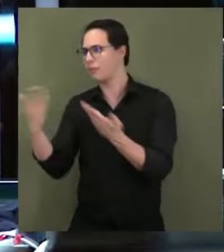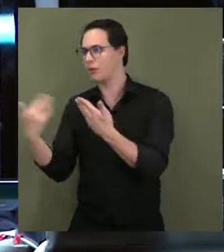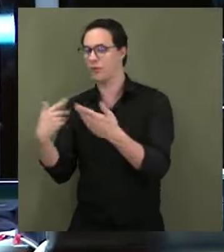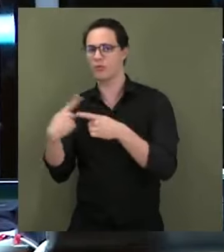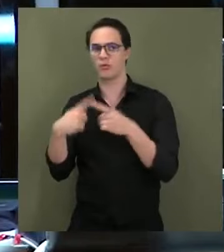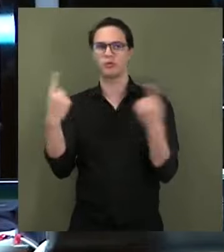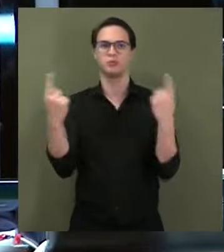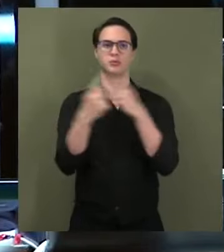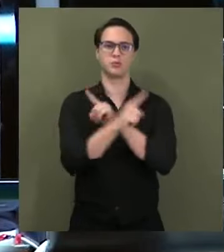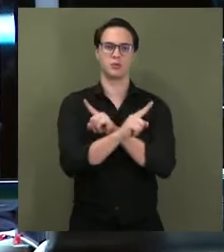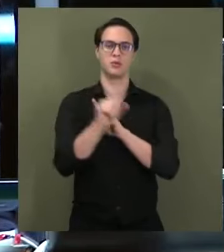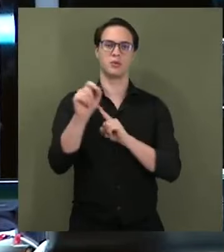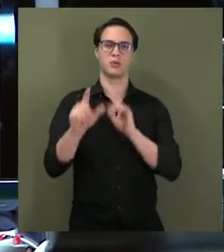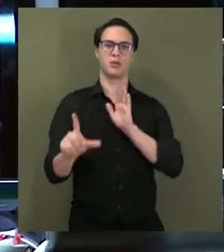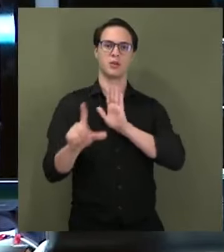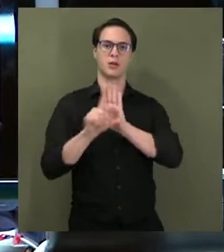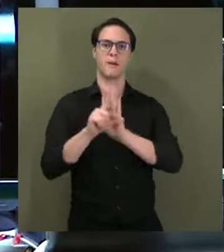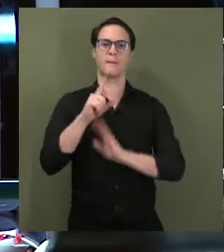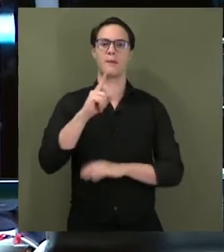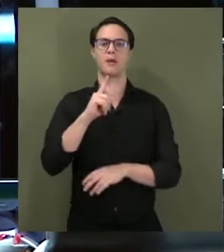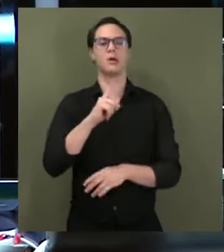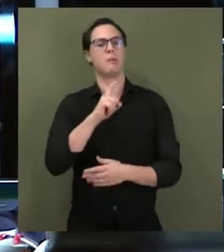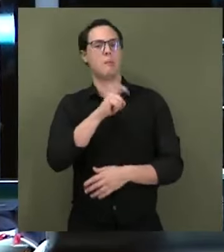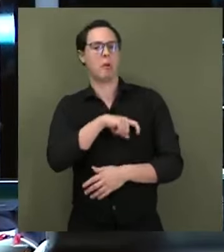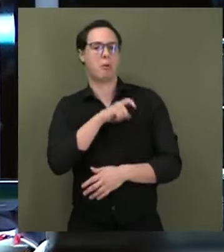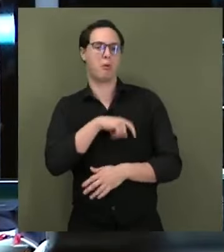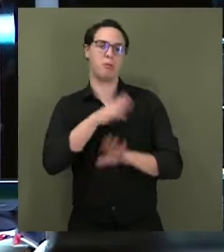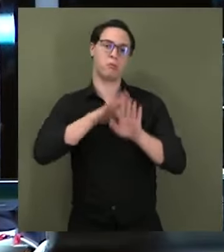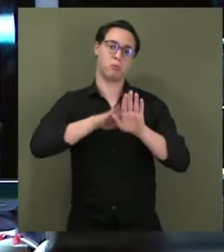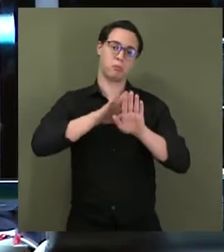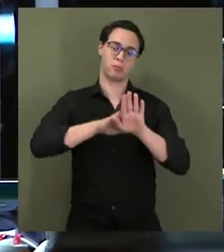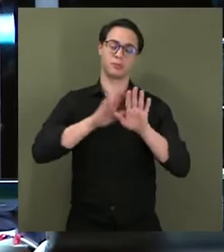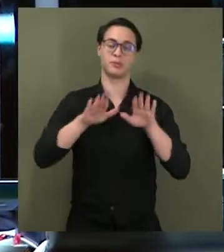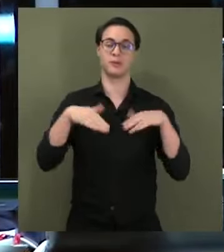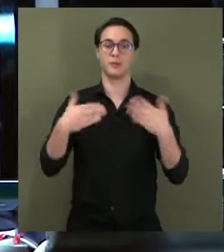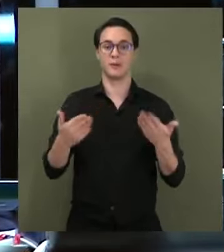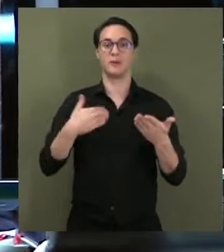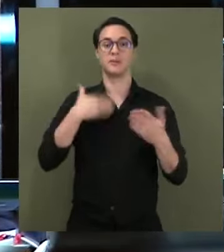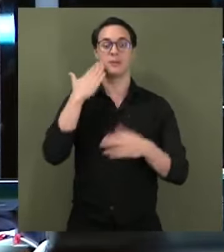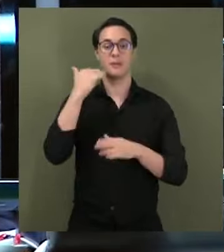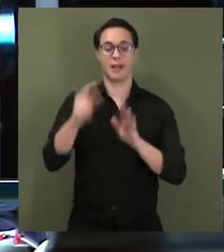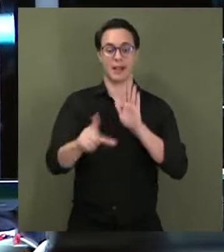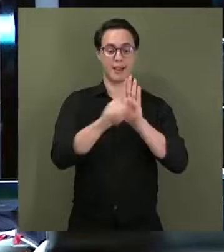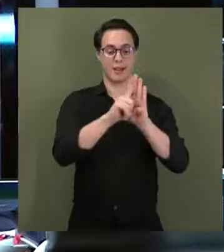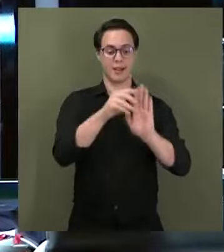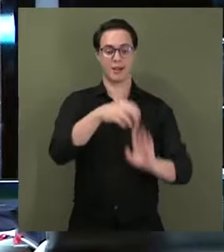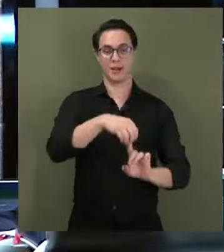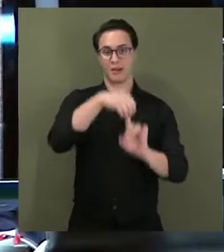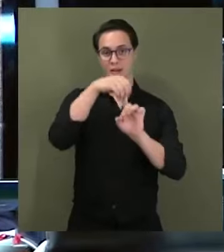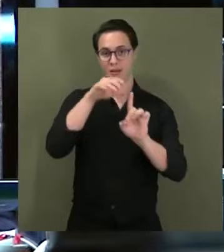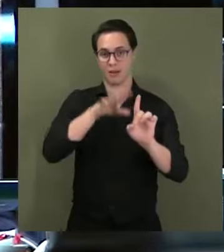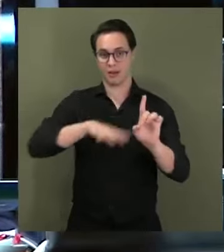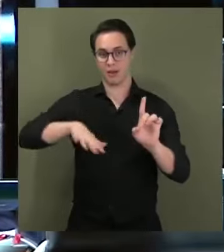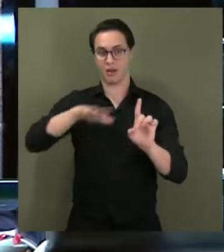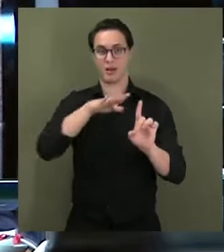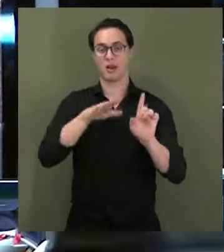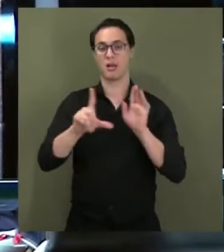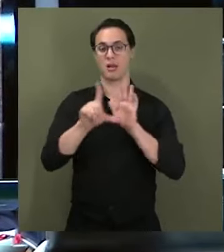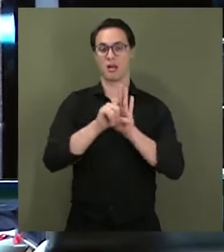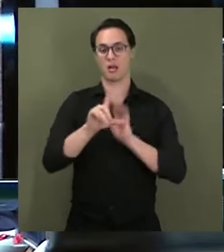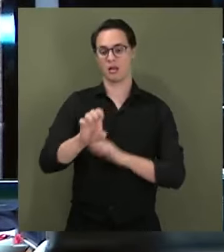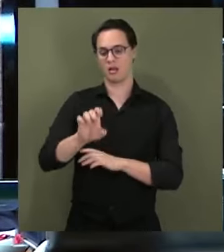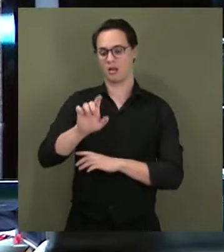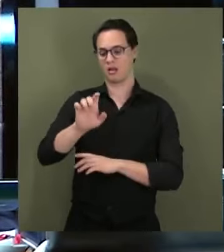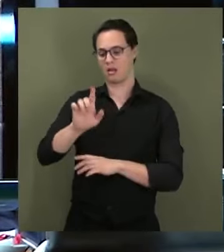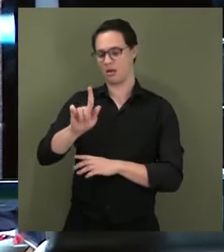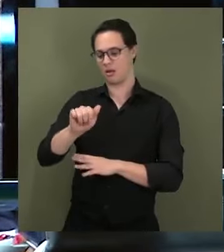inverte a presunção de má-fé e de ilegalidade. Então, a presunção de legalidade de atos administrativos também é algo fundamental